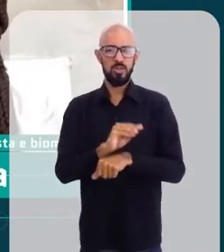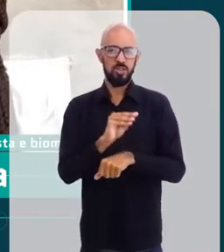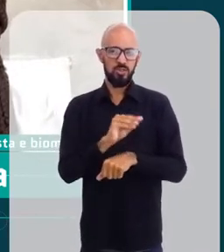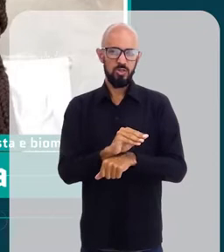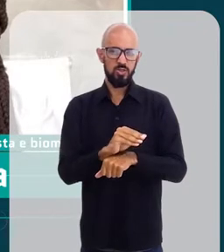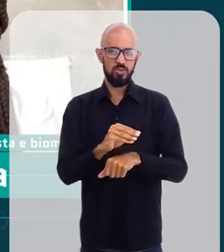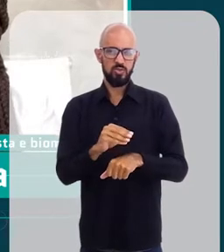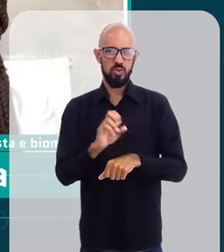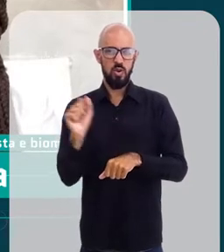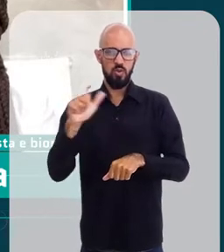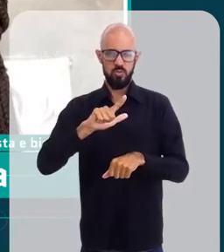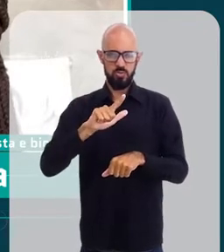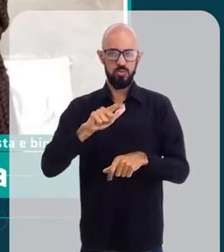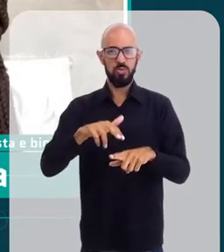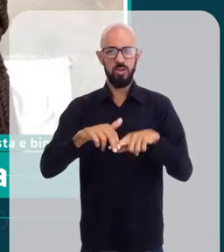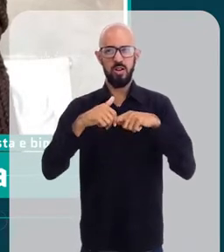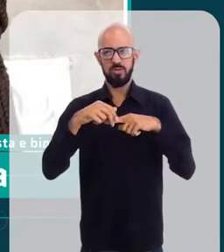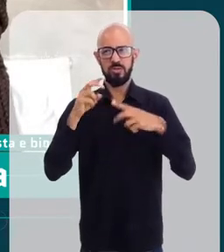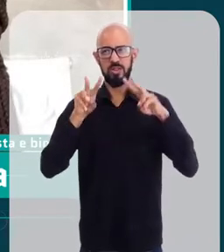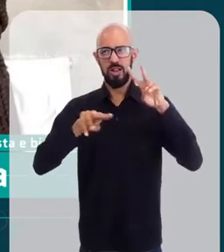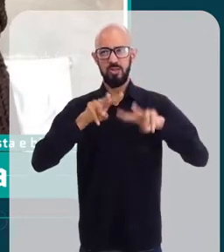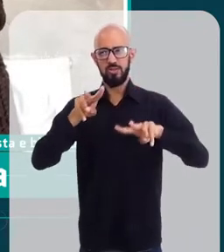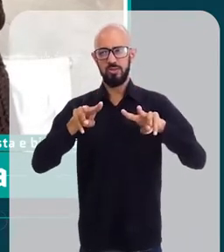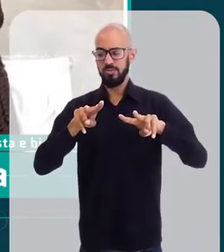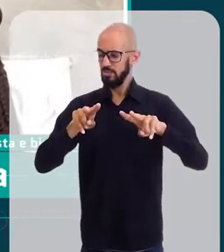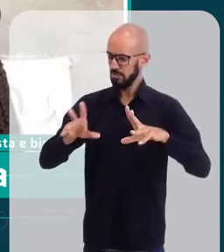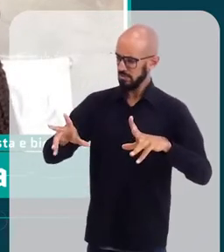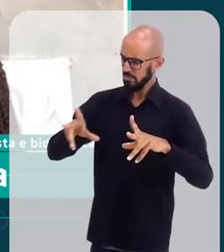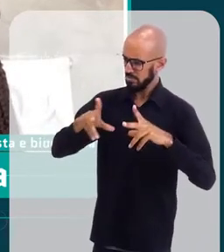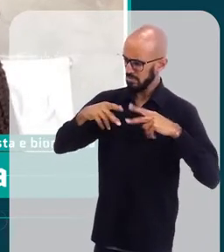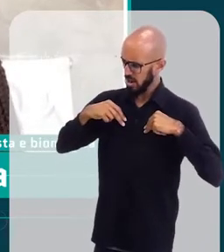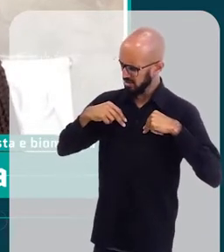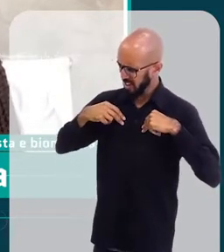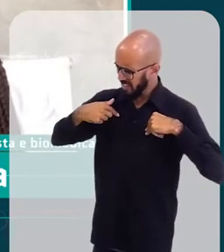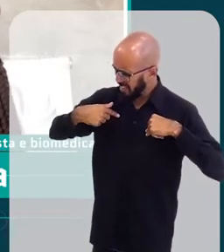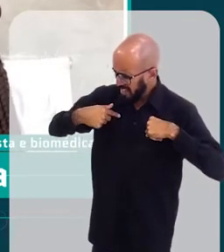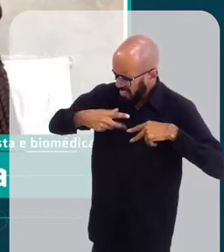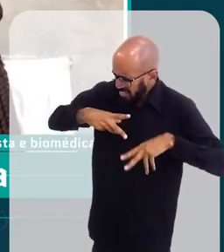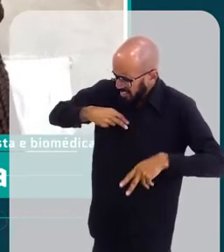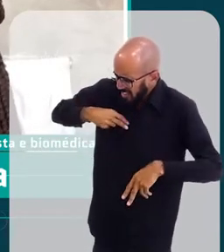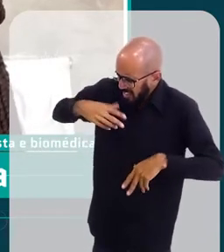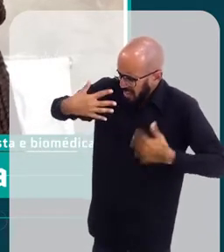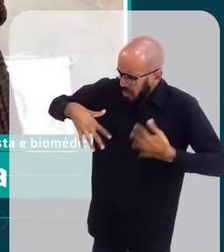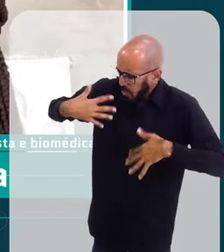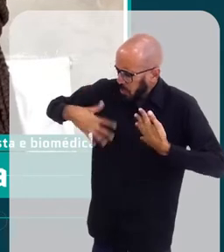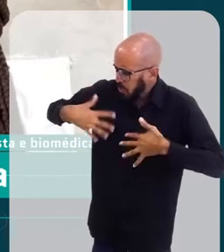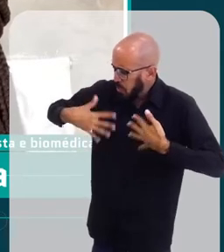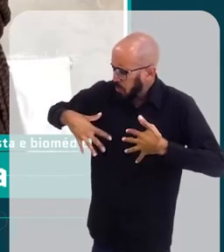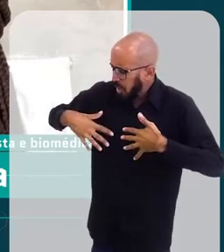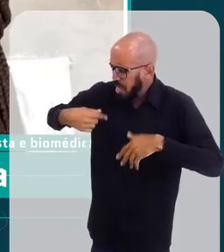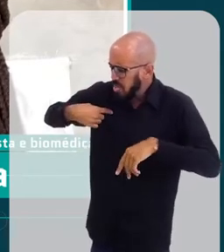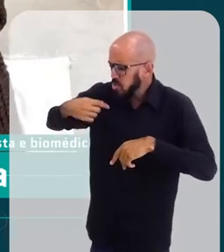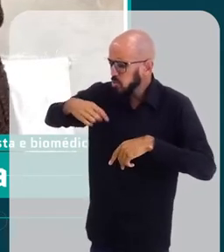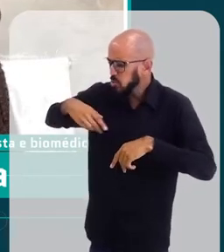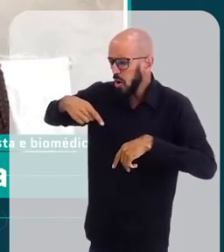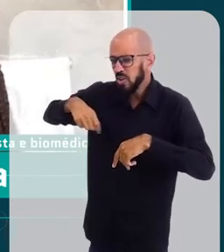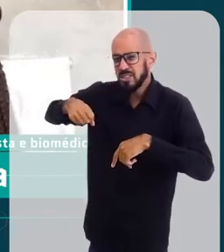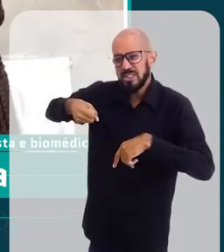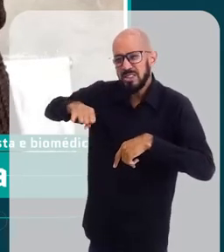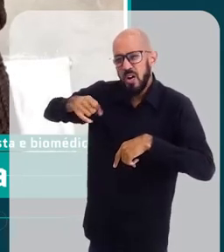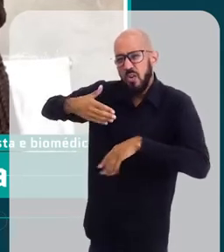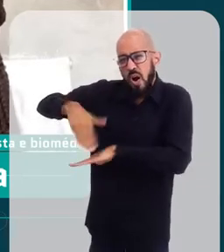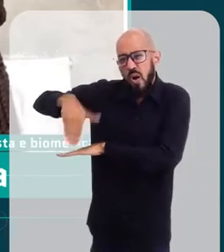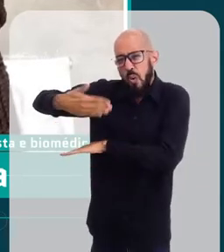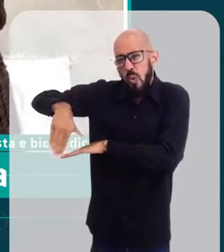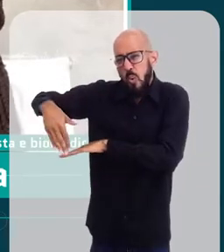da radiação visível. Gente, eu estou perdido, porque eu estou perdido, porque eu só uso o protetor solar quando eu me expõe ao